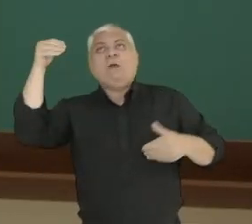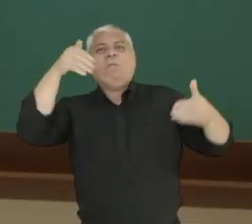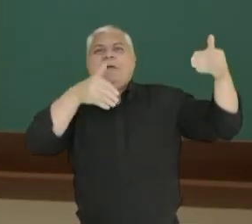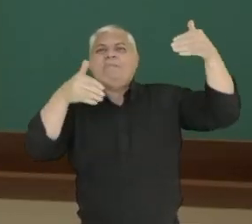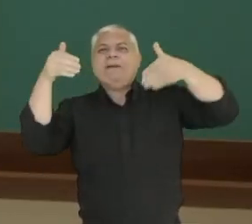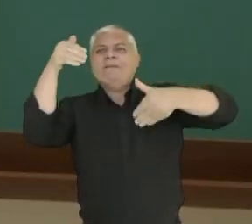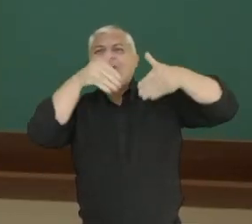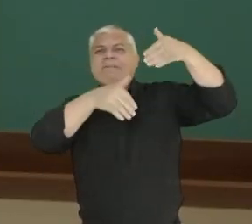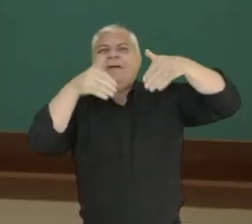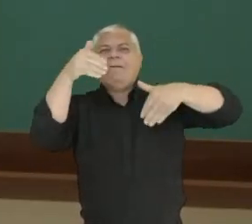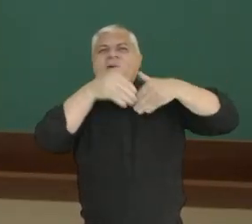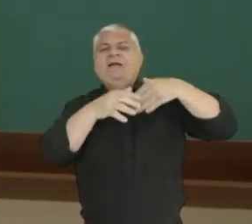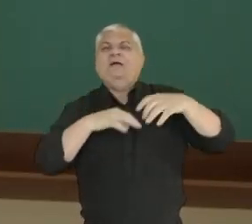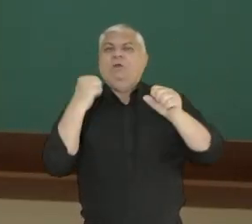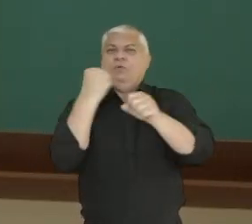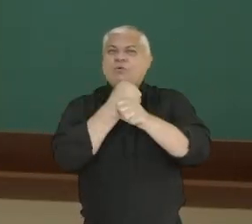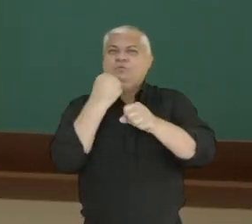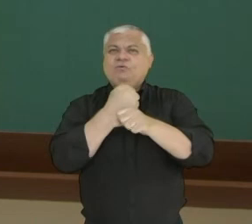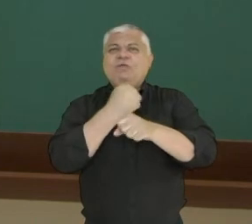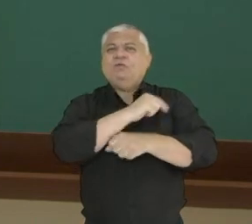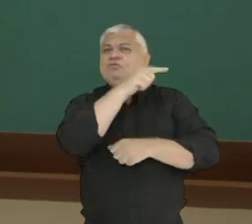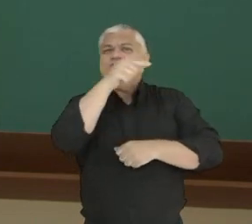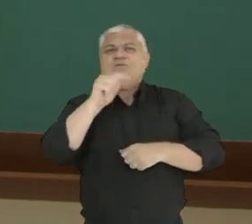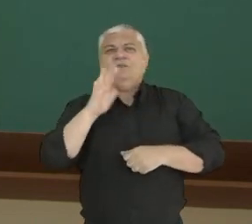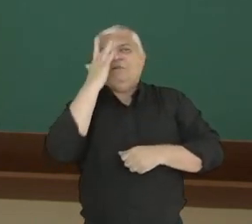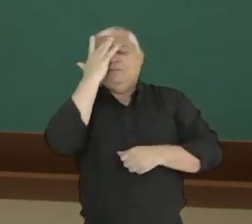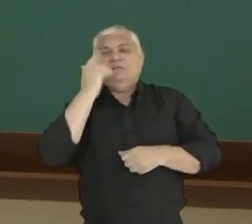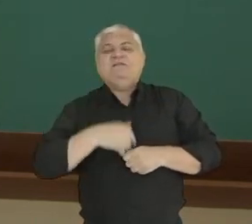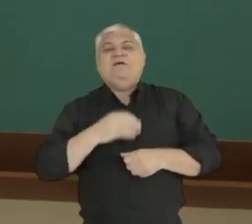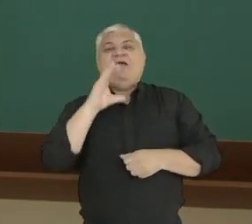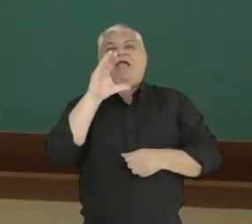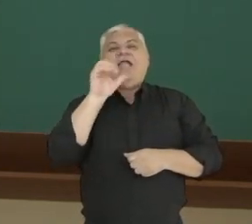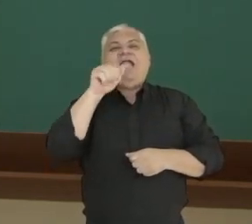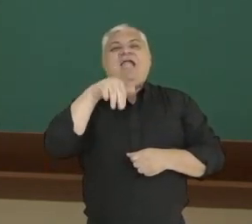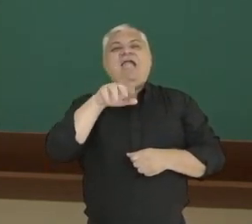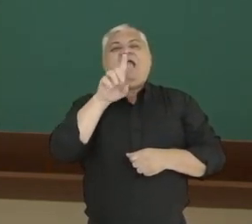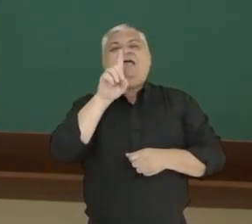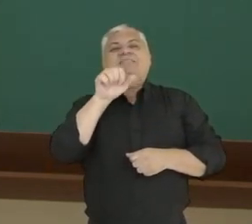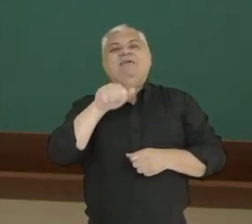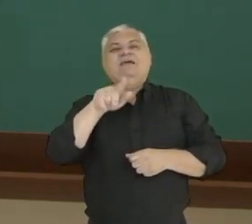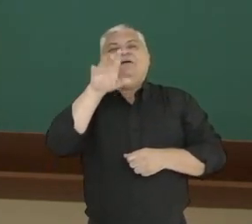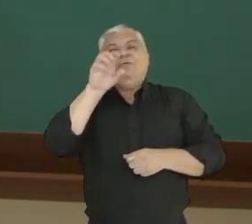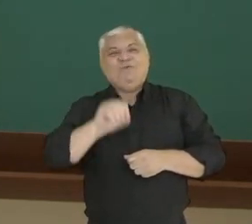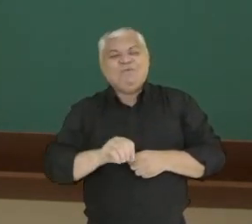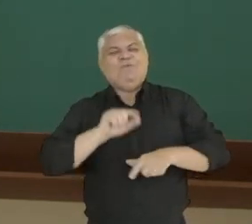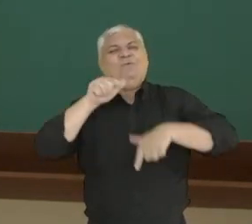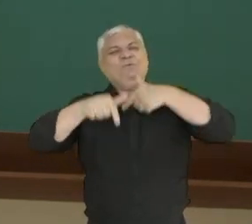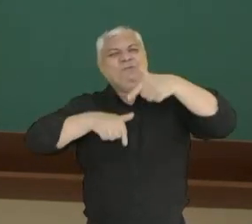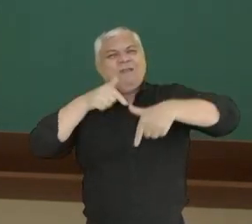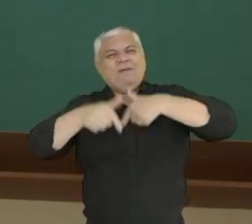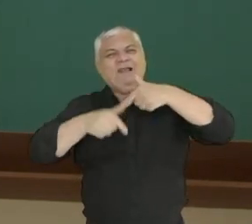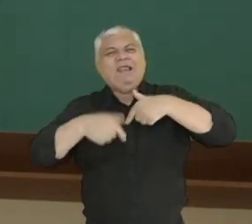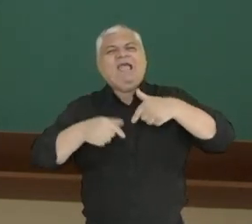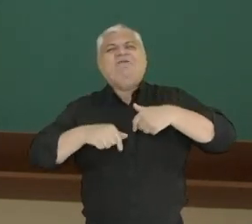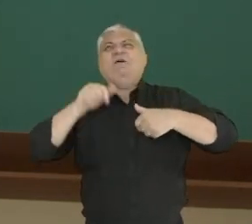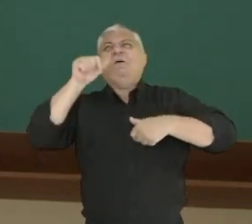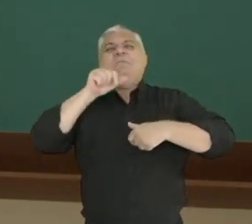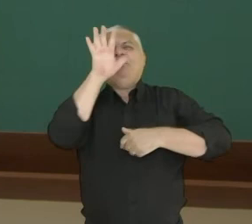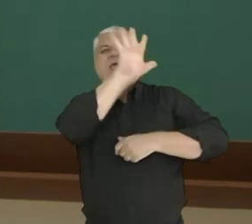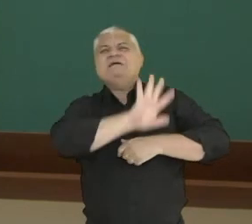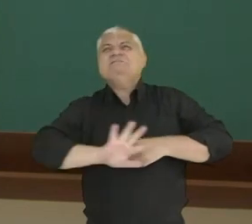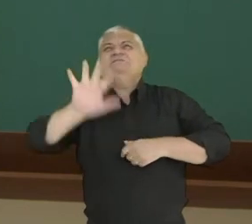pouca população. Então, vieram os candangos, trabalhadores que vieram de toda a região do Brasil